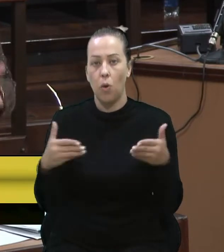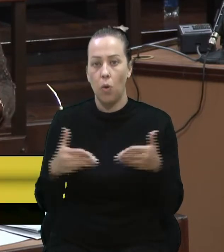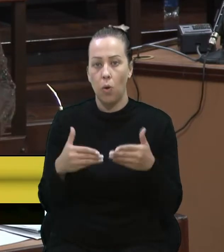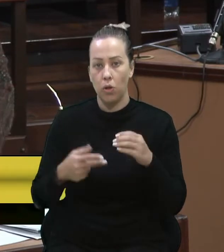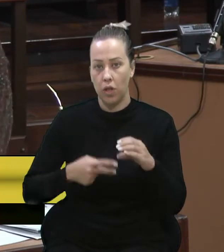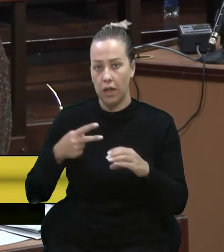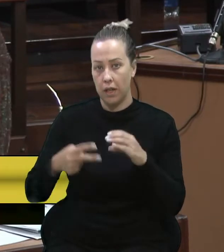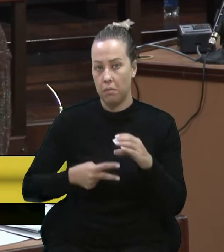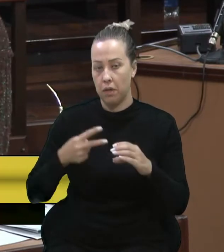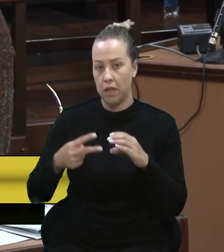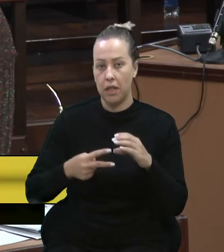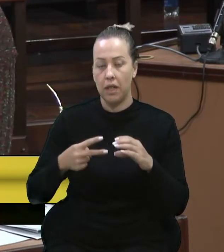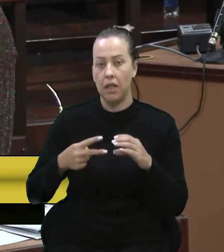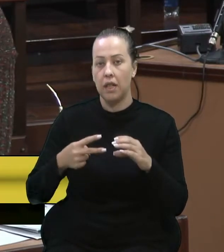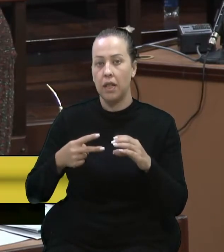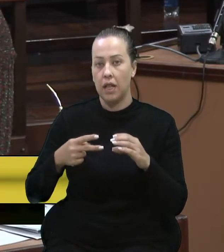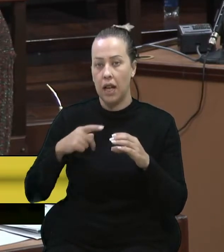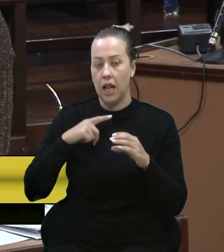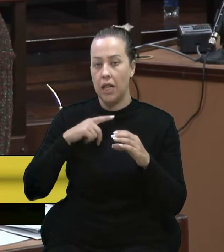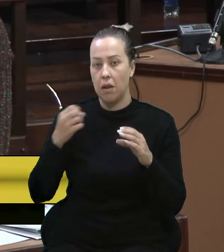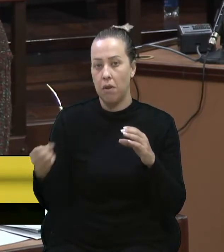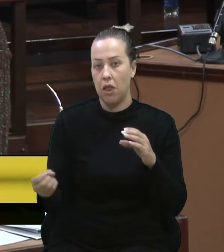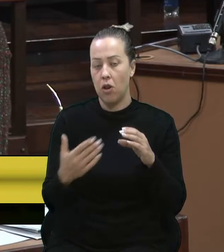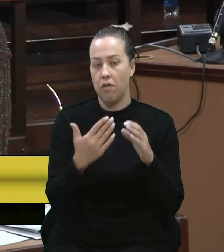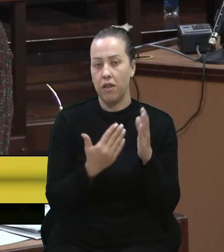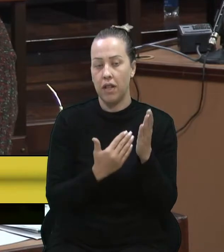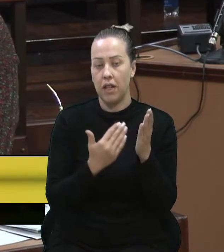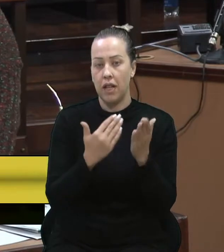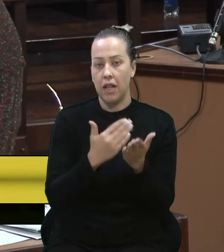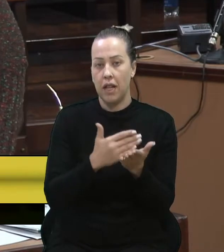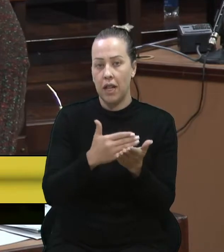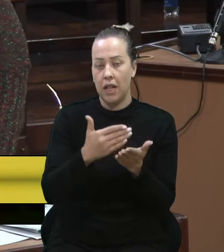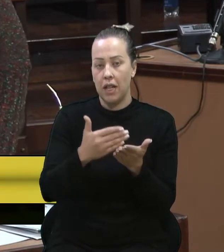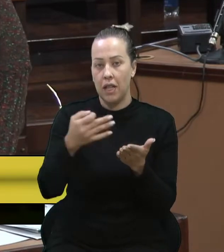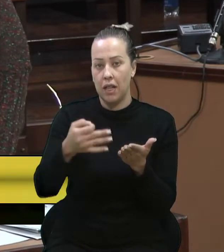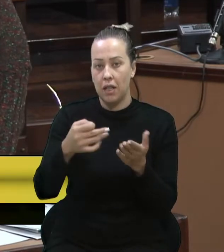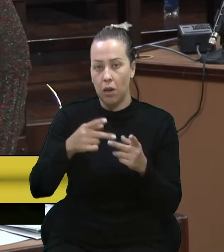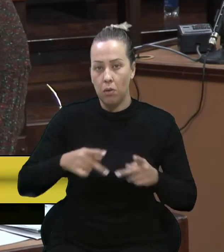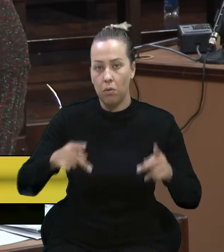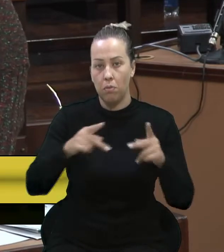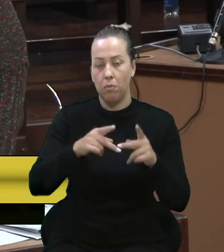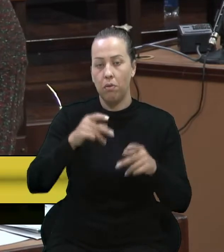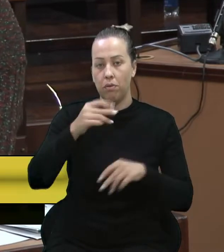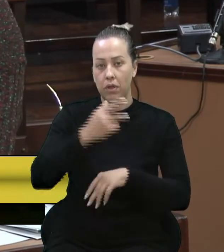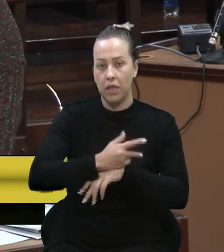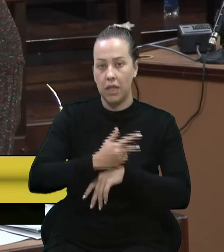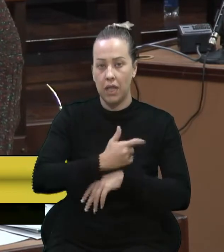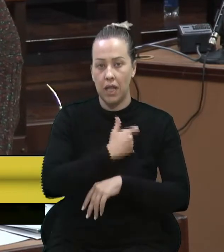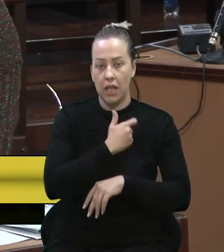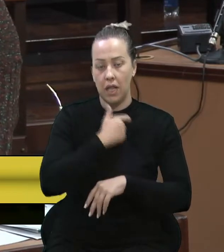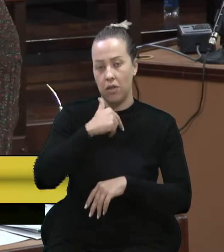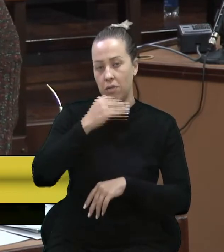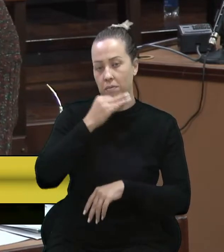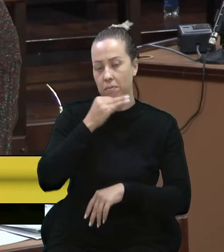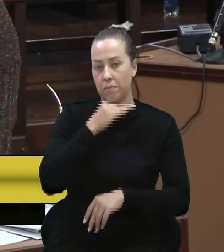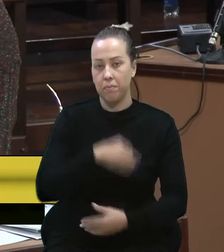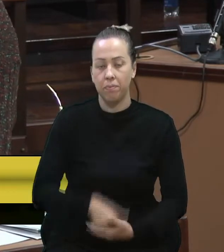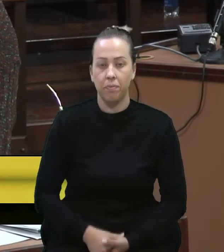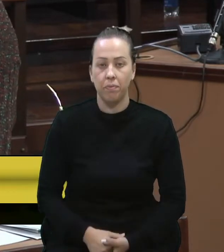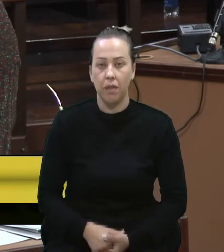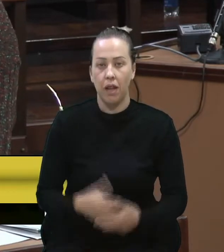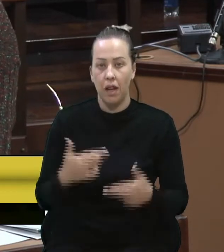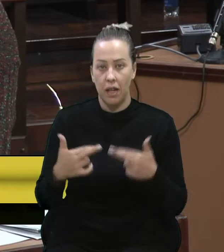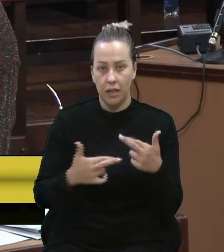Câmara de Vereadores cumpre uma nova etapa para a população idosa de Caxias do Sul. A